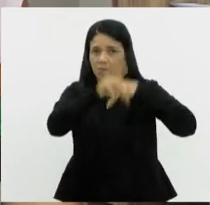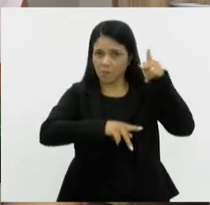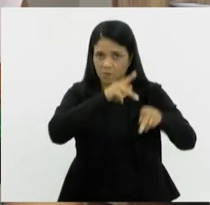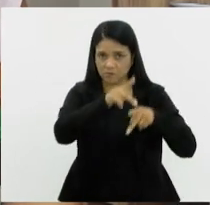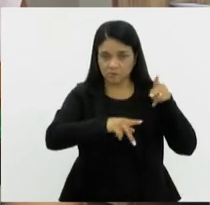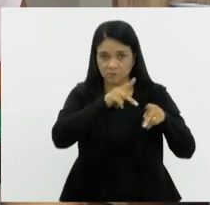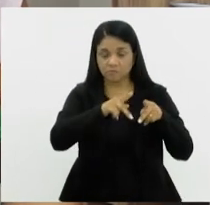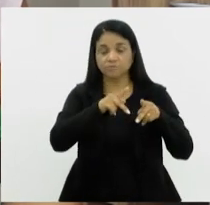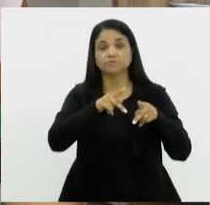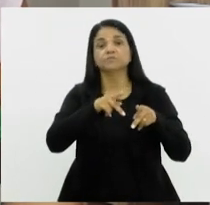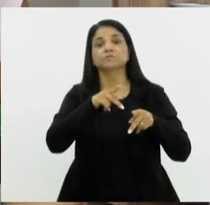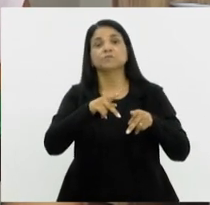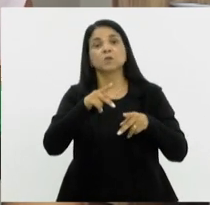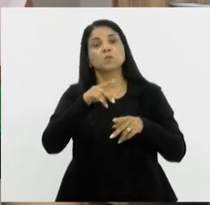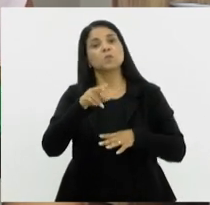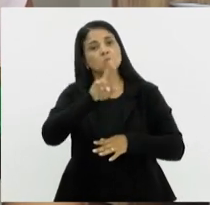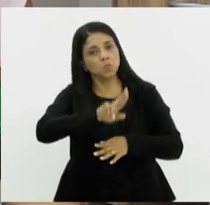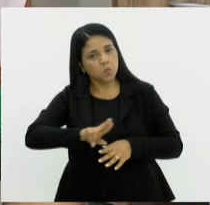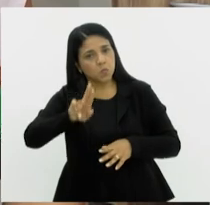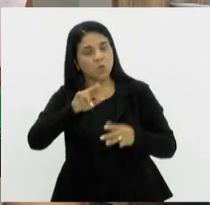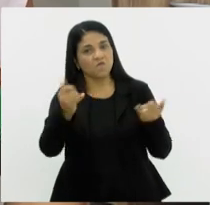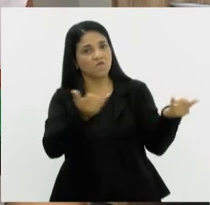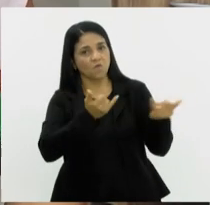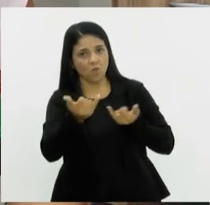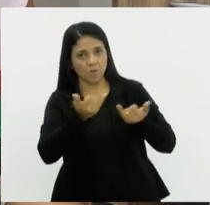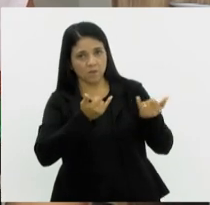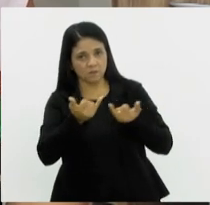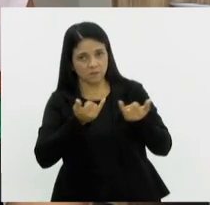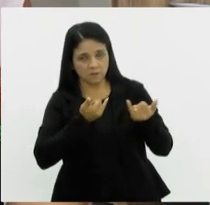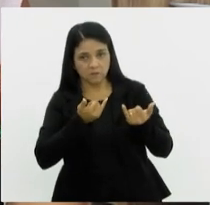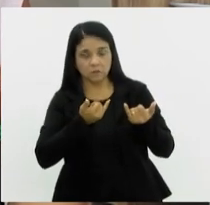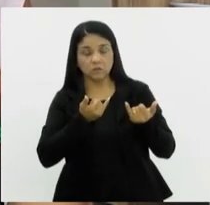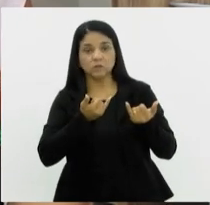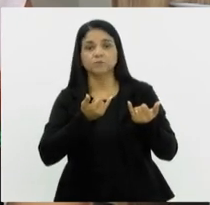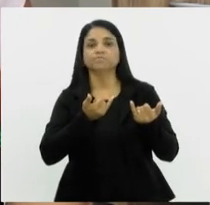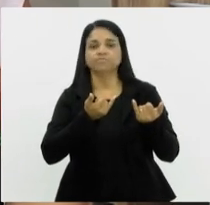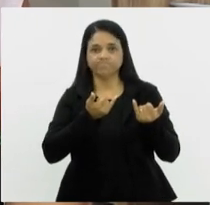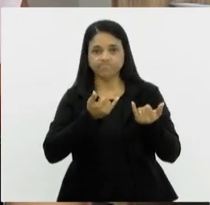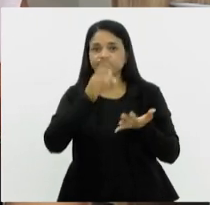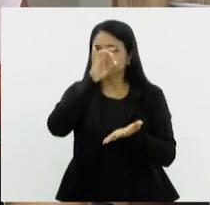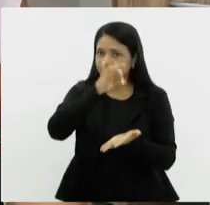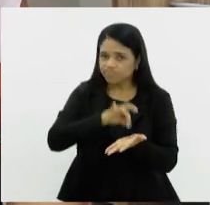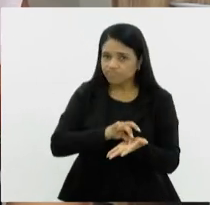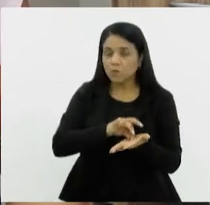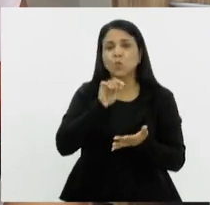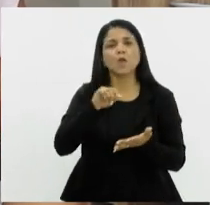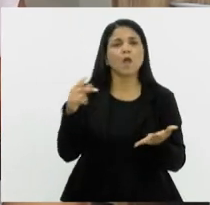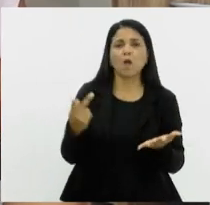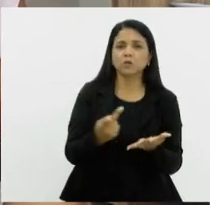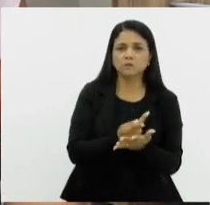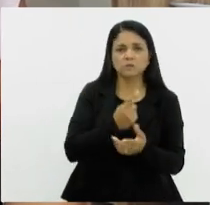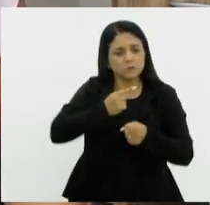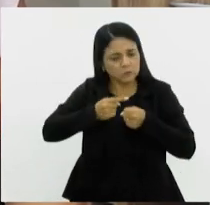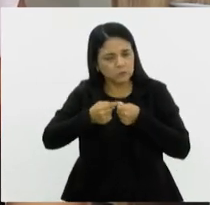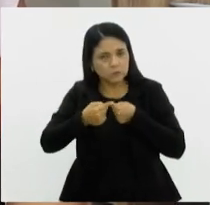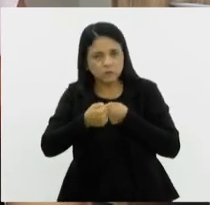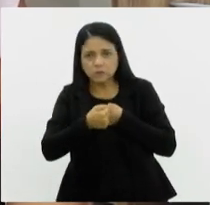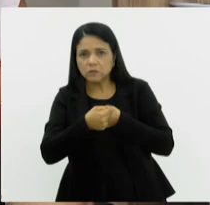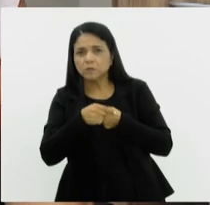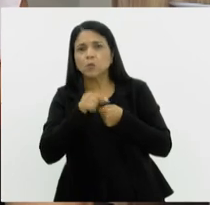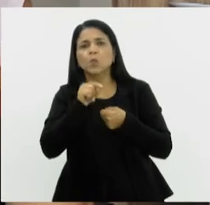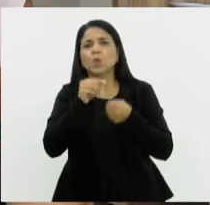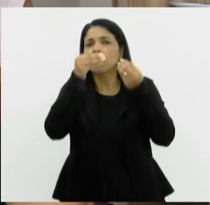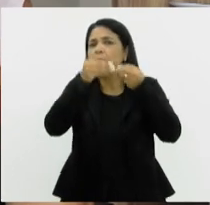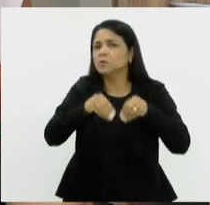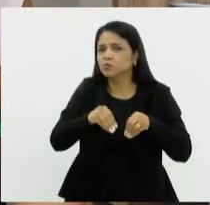pode se utilizar do painel como uma ferramenta para a informação mesmo, para saber o que aconteceu no seu município, quais foram os